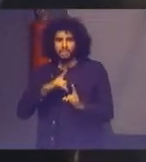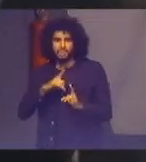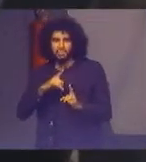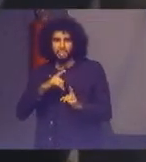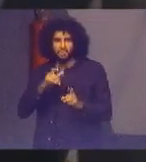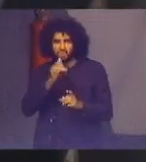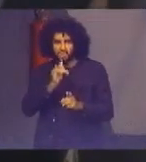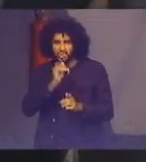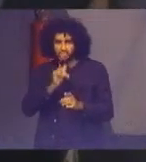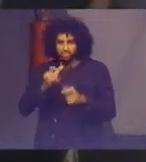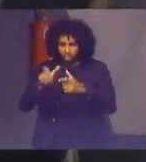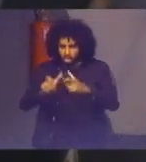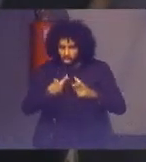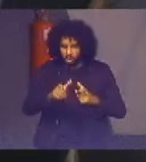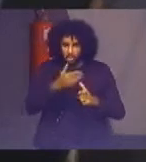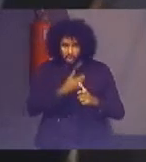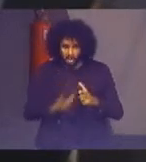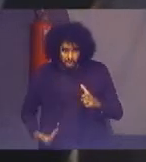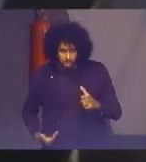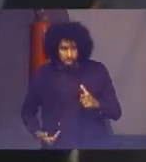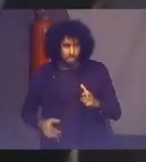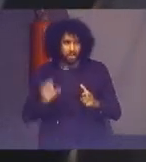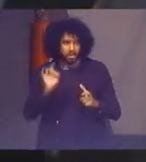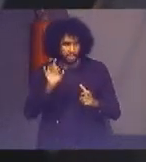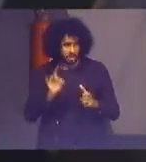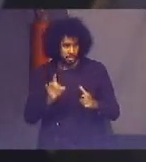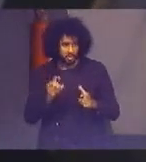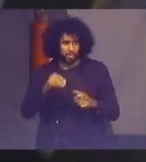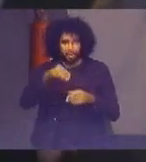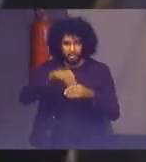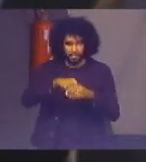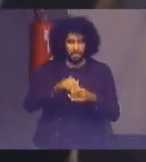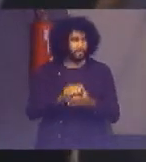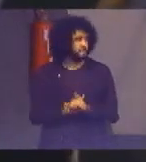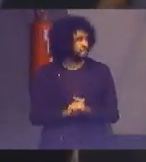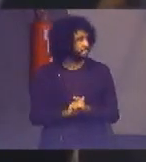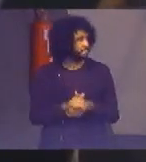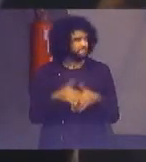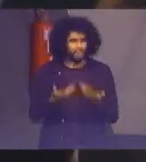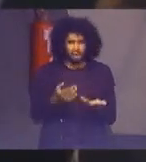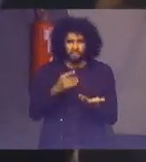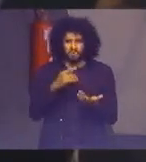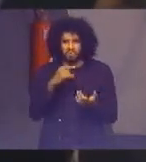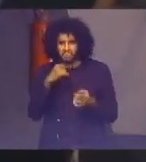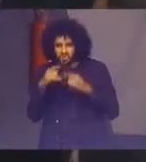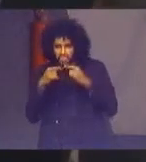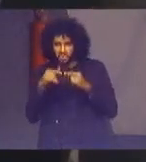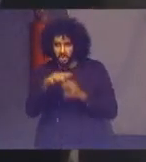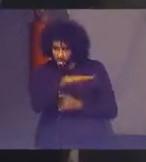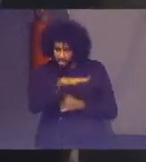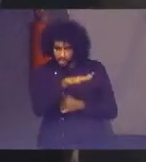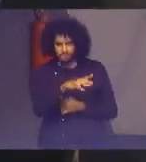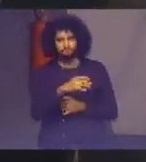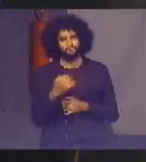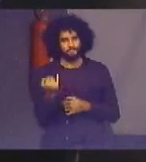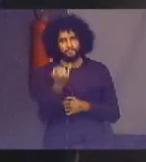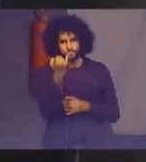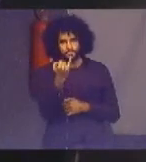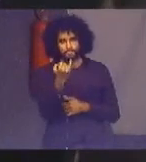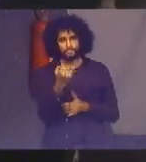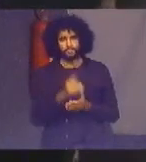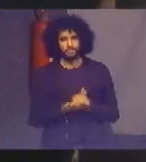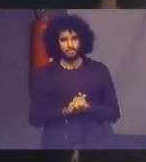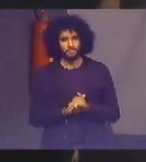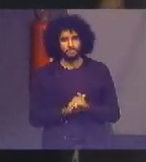no tocante ao lixo eletrônico. Não há dúvida de que esse espaço colaborativo para a